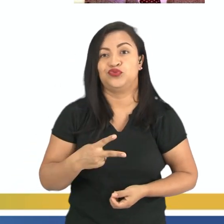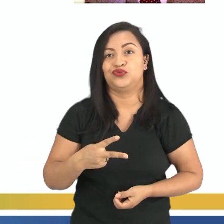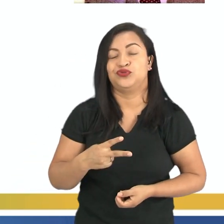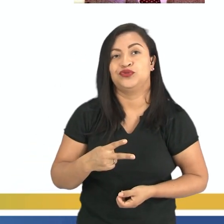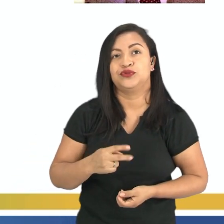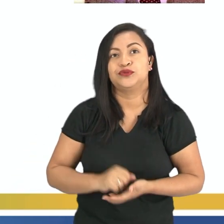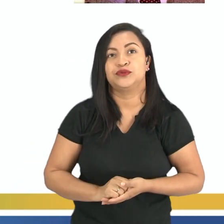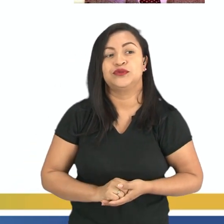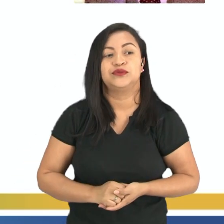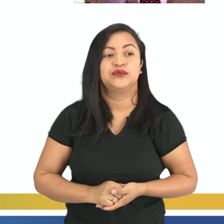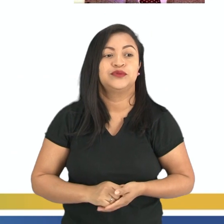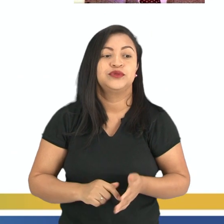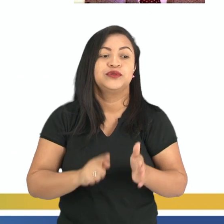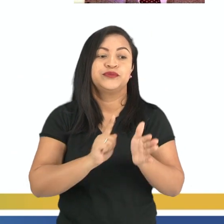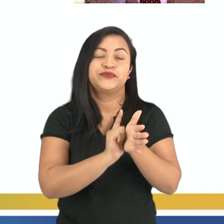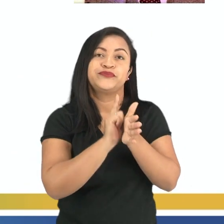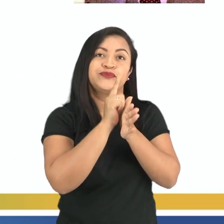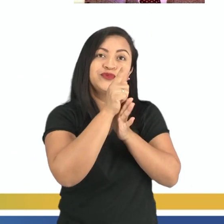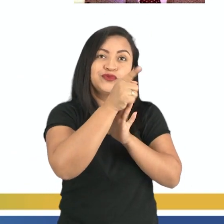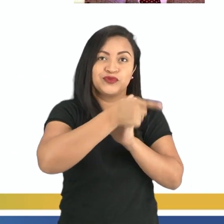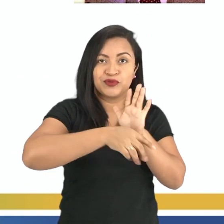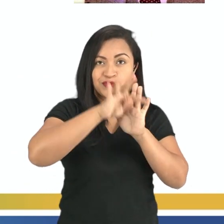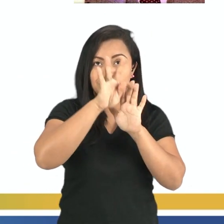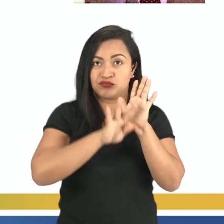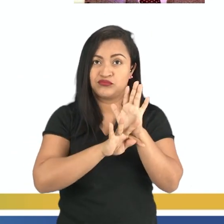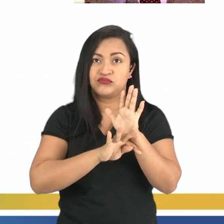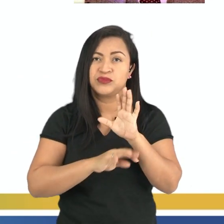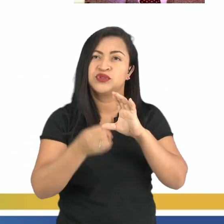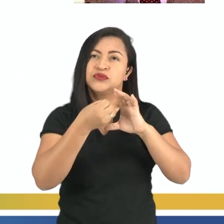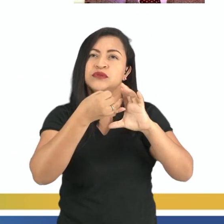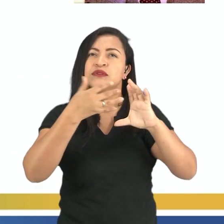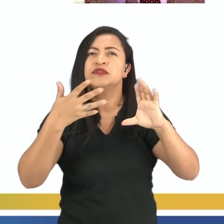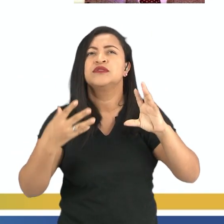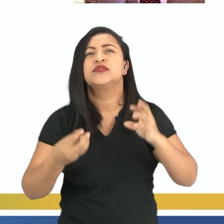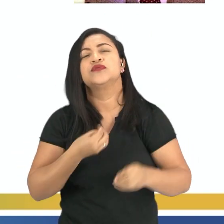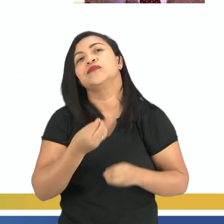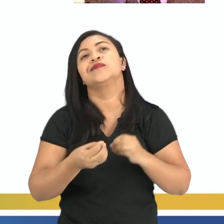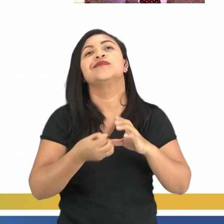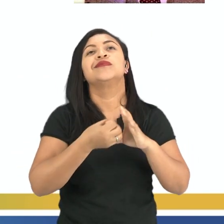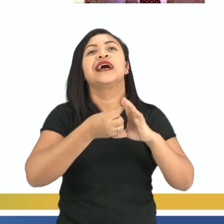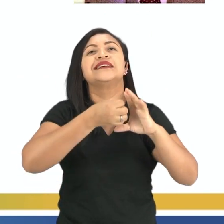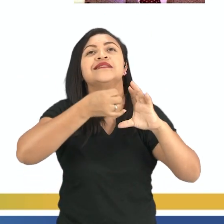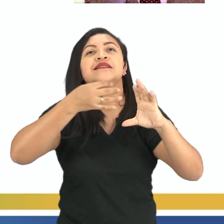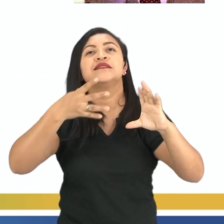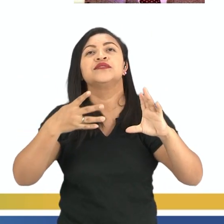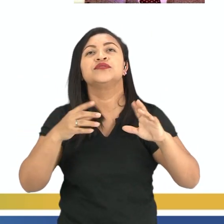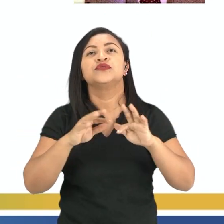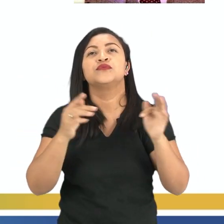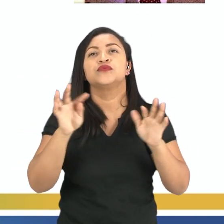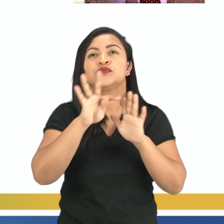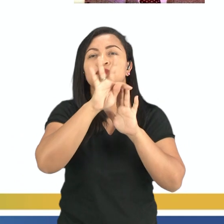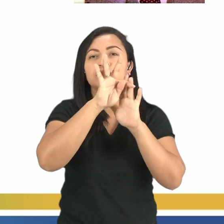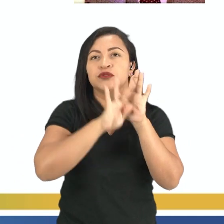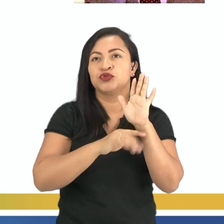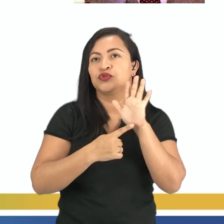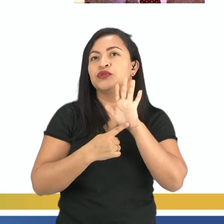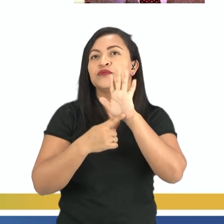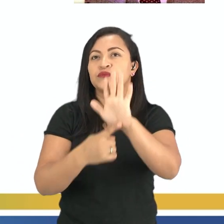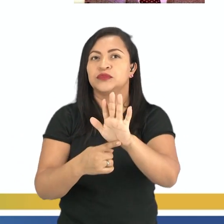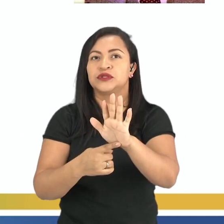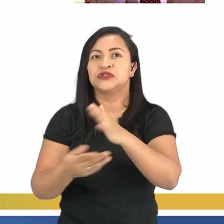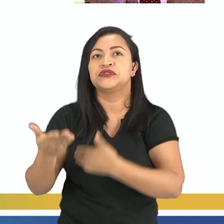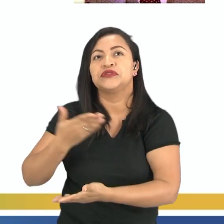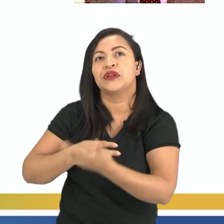textuais são classificados conforme as características comuns que os textos apresentam em relação à linguagem,